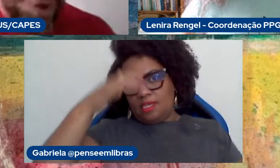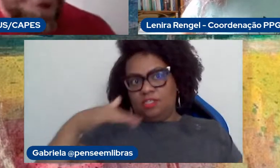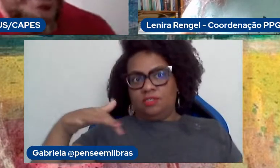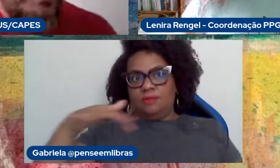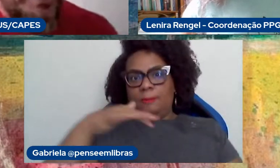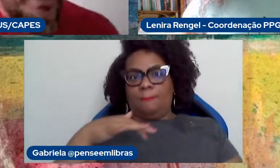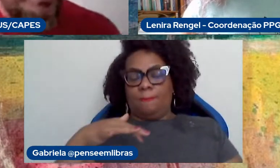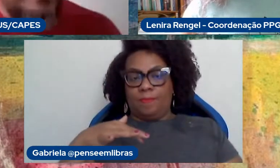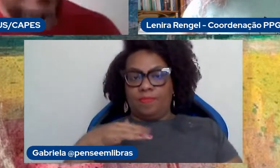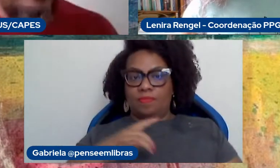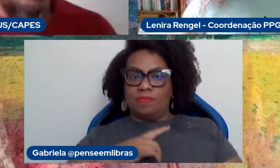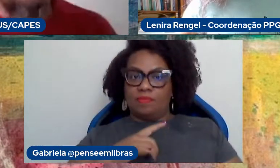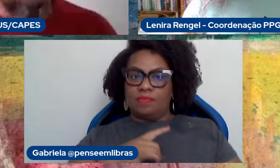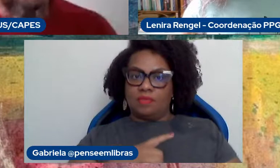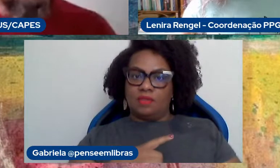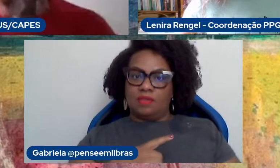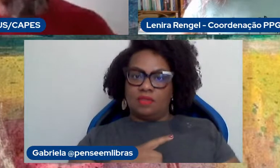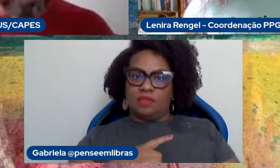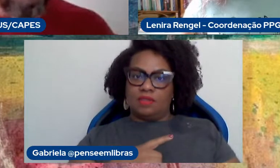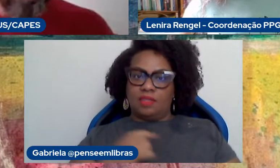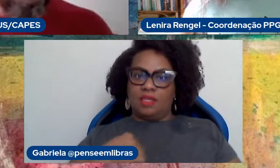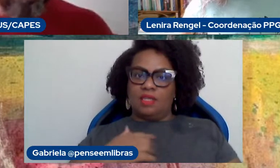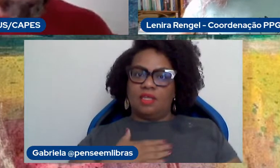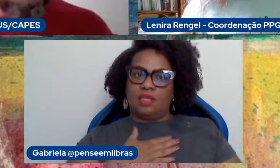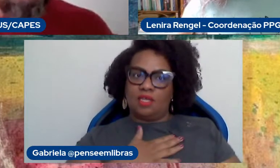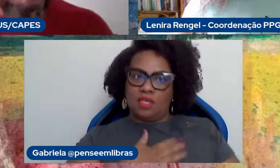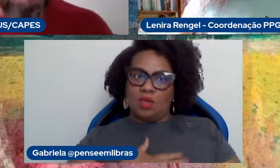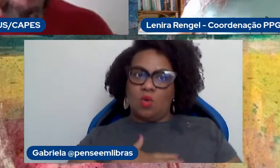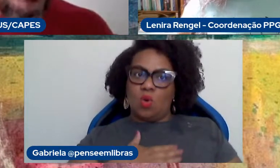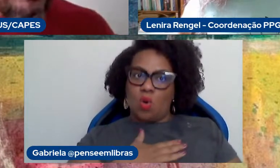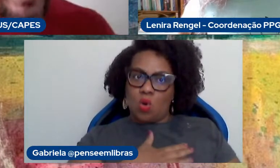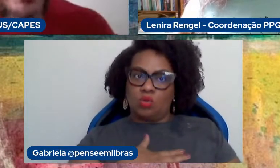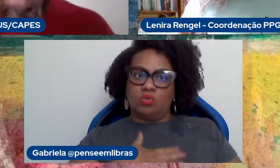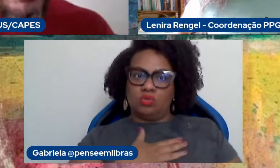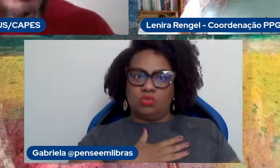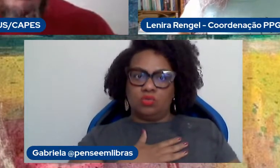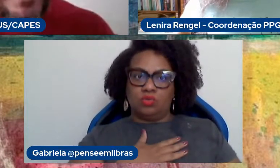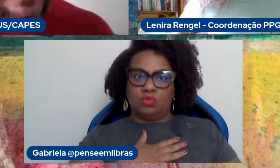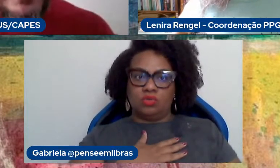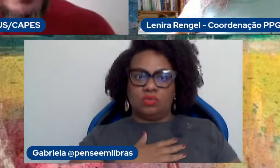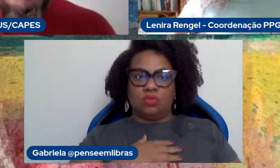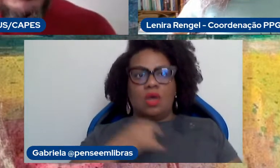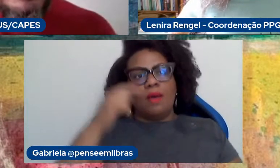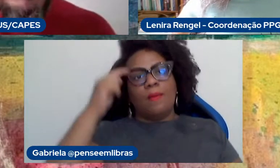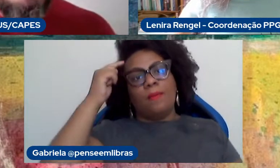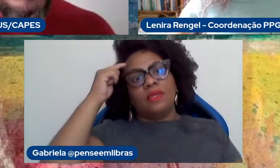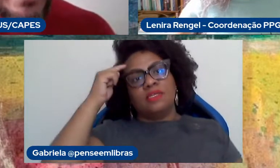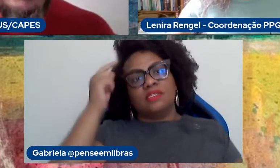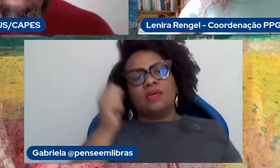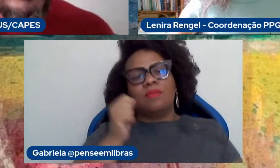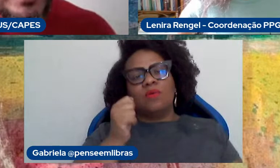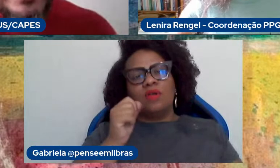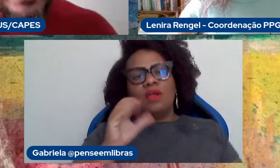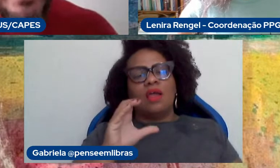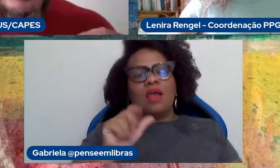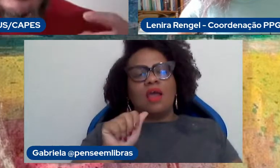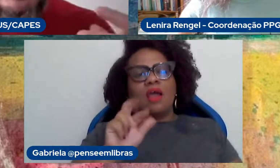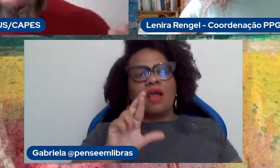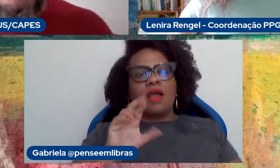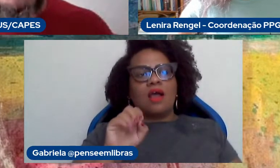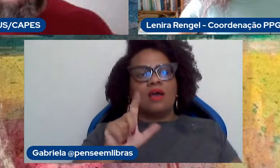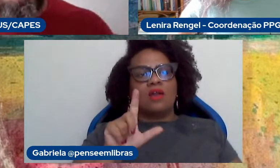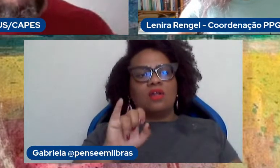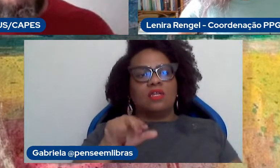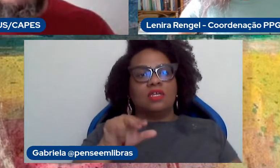citei também, eu gosto muito dessa pensadora Carolina Bates que fala, do pensamento trágico, daquelas